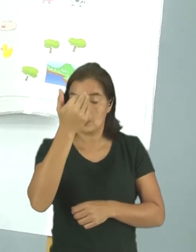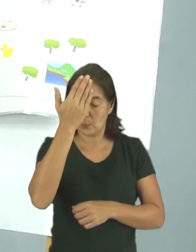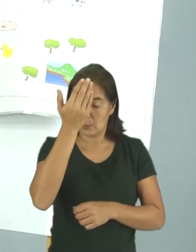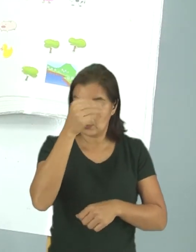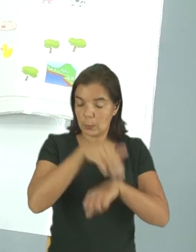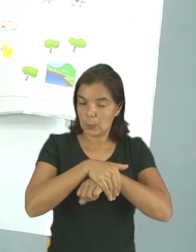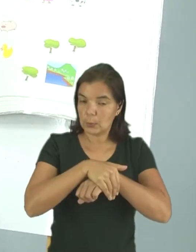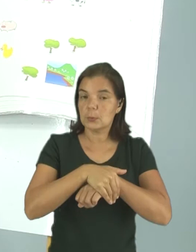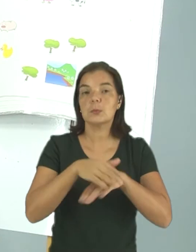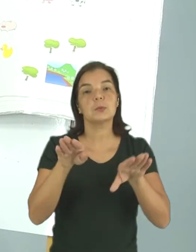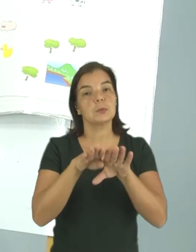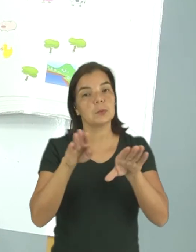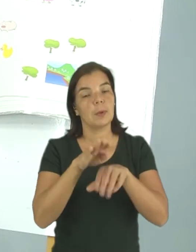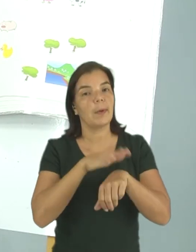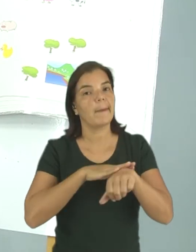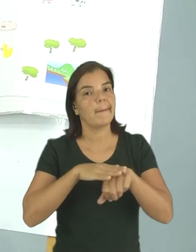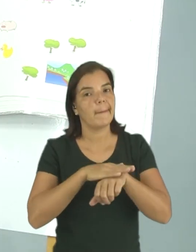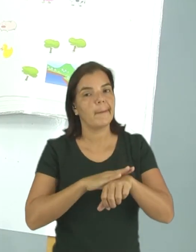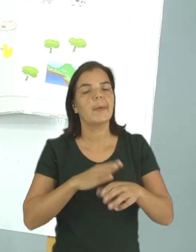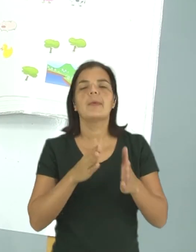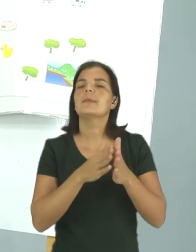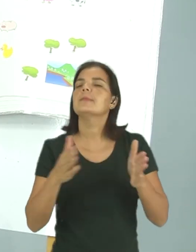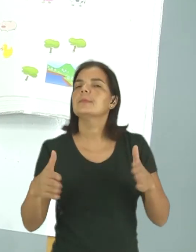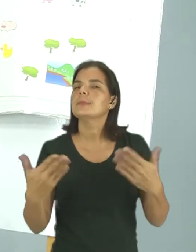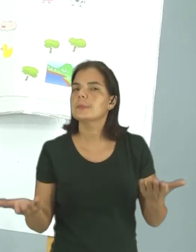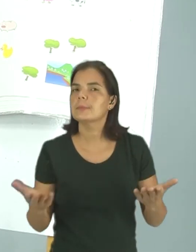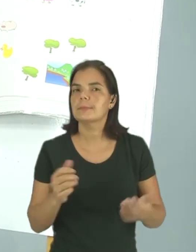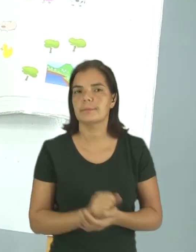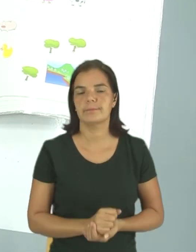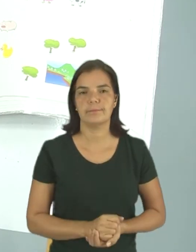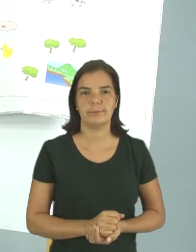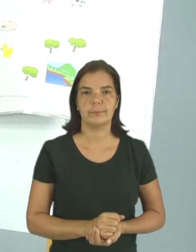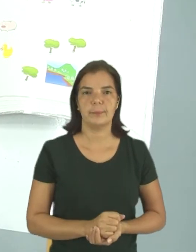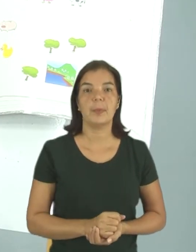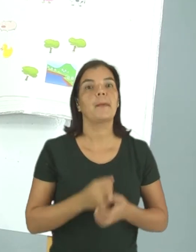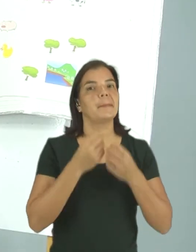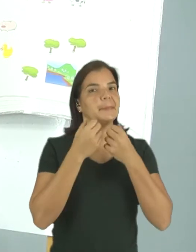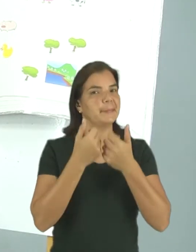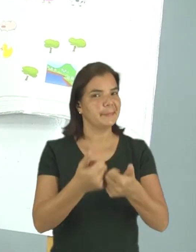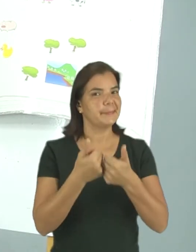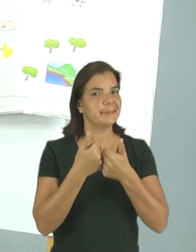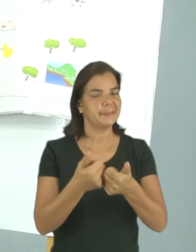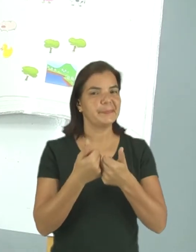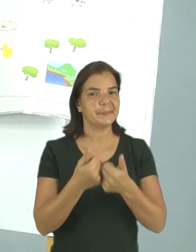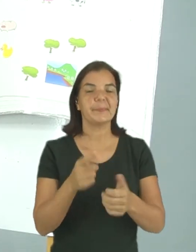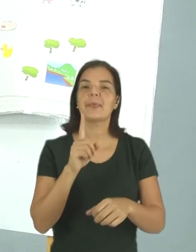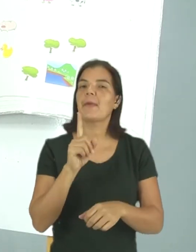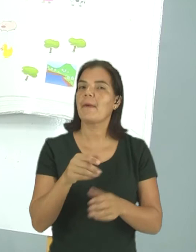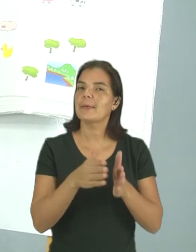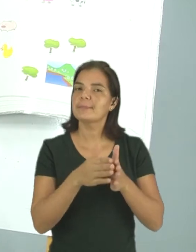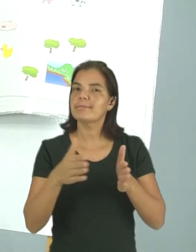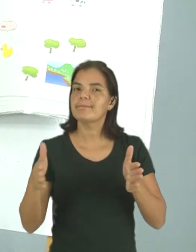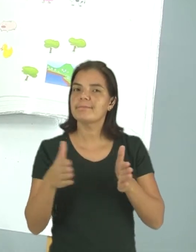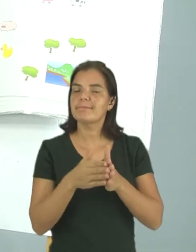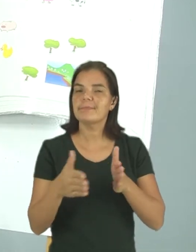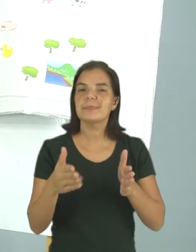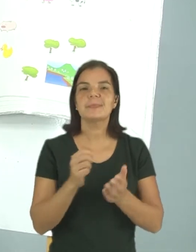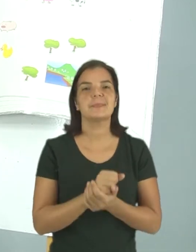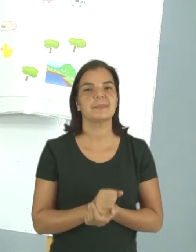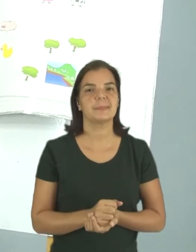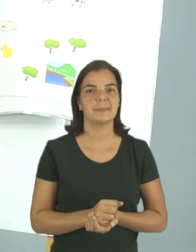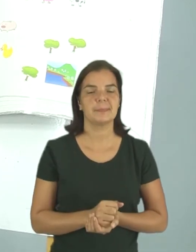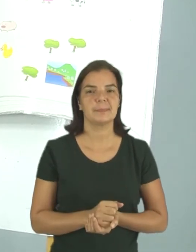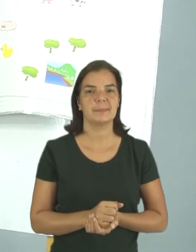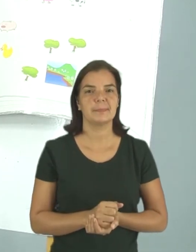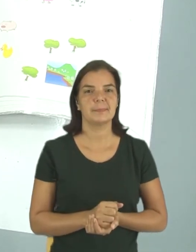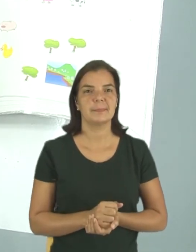E ela fez, Conversou. Que período é esse? Muito bem! É o período que se chama?